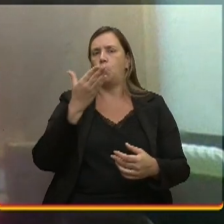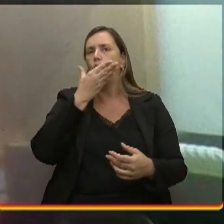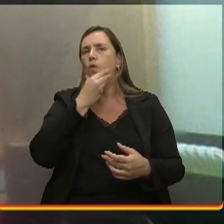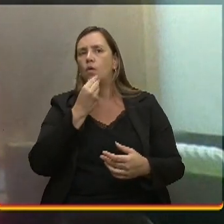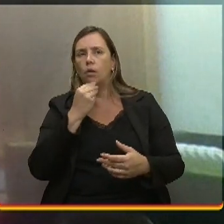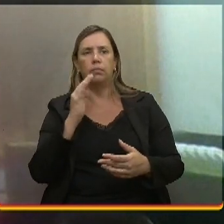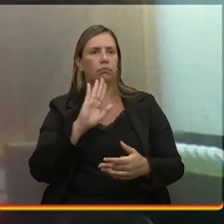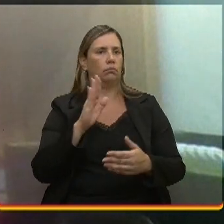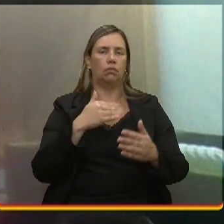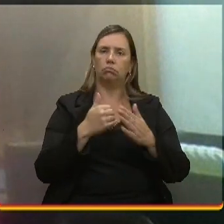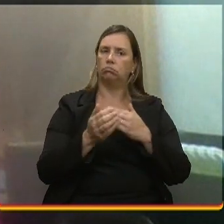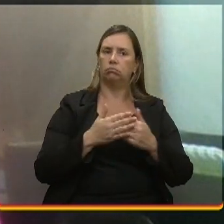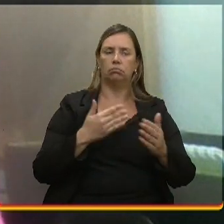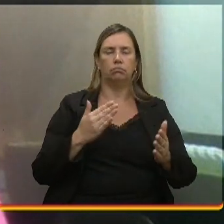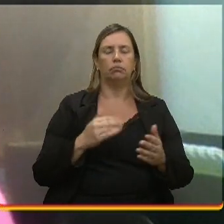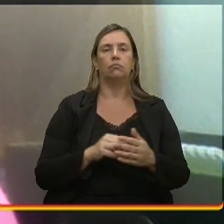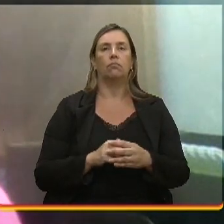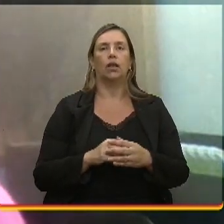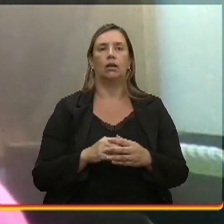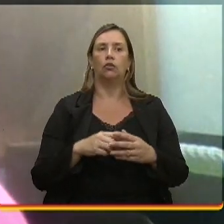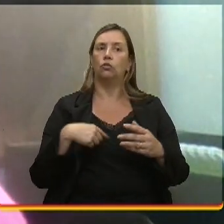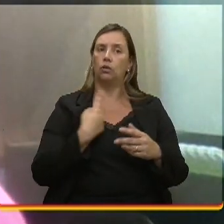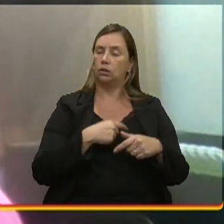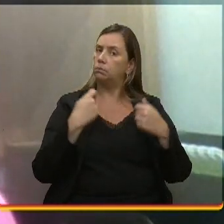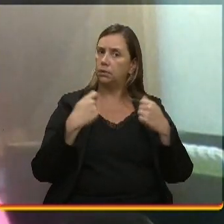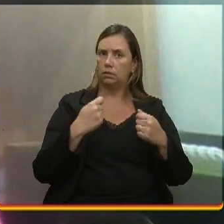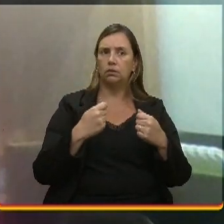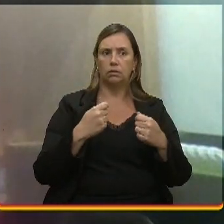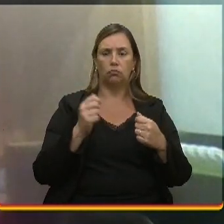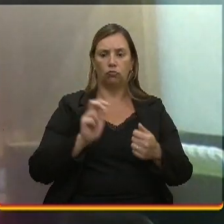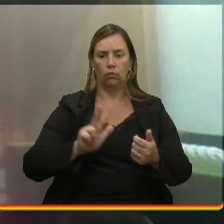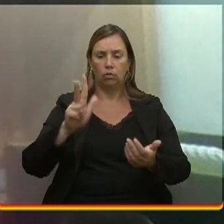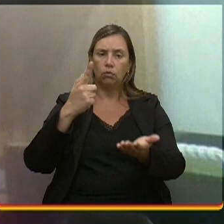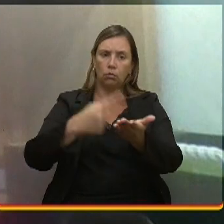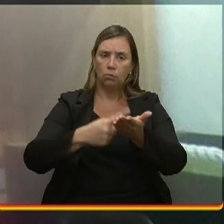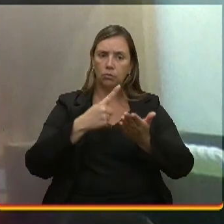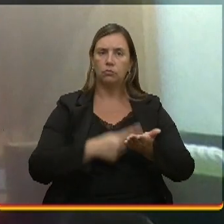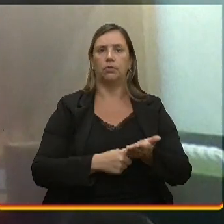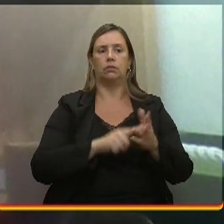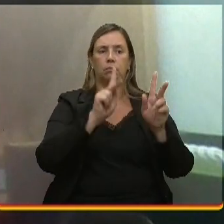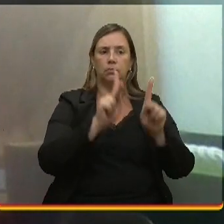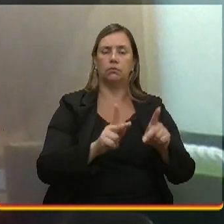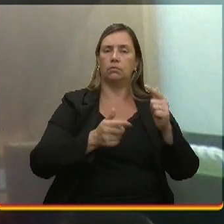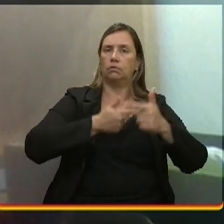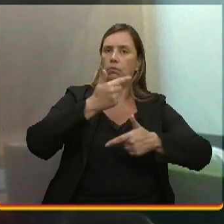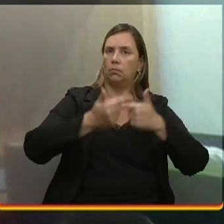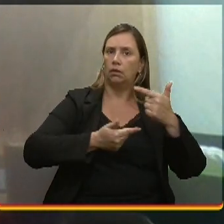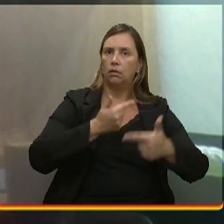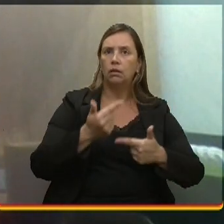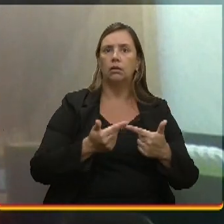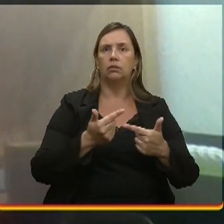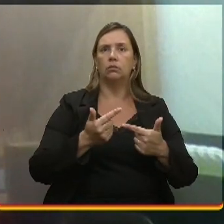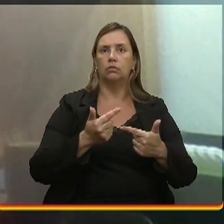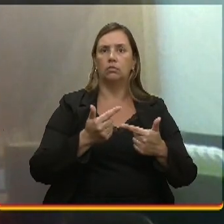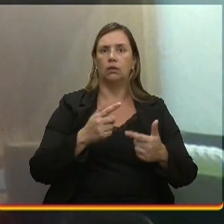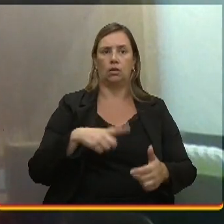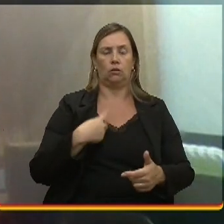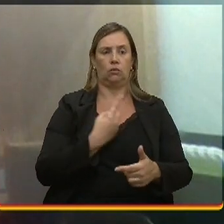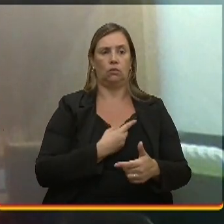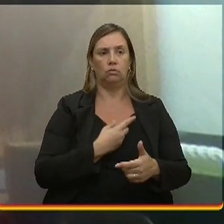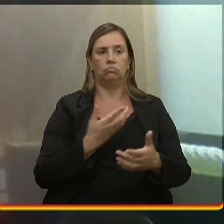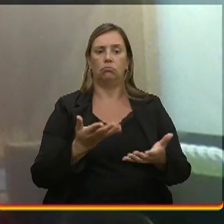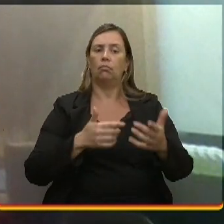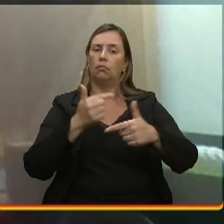Na realidade, o que a gente tem que contar é um comprometimento de uma pessoa que está ali trabalhando e fazendo o melhor possível. Então, a gente... A nossa tendência é trabalhar as